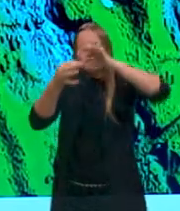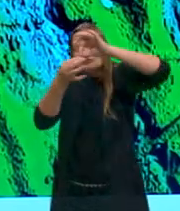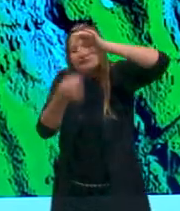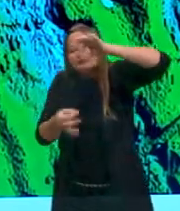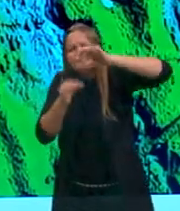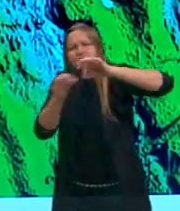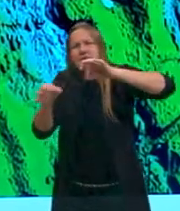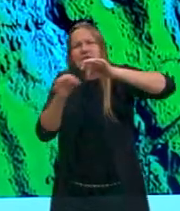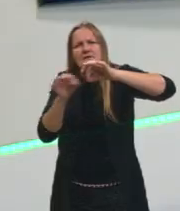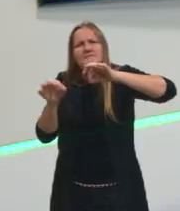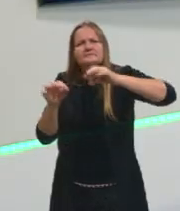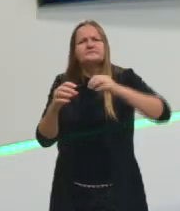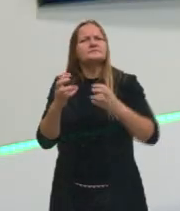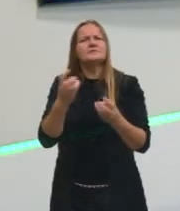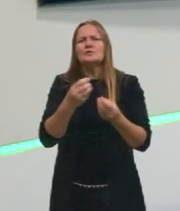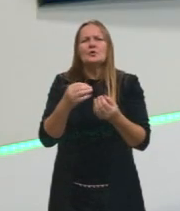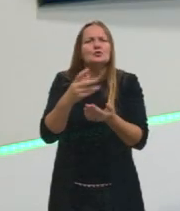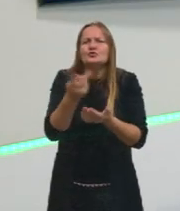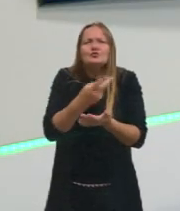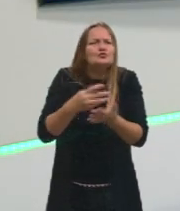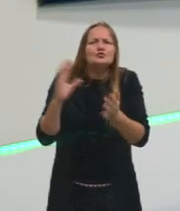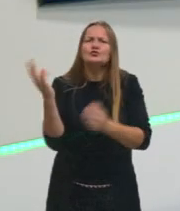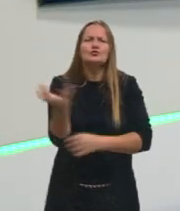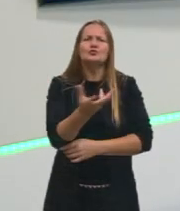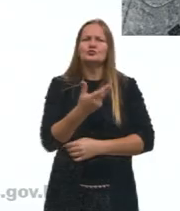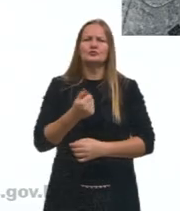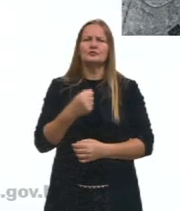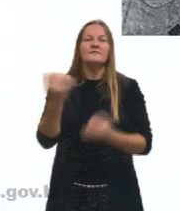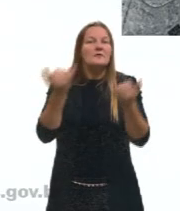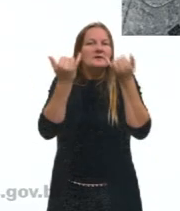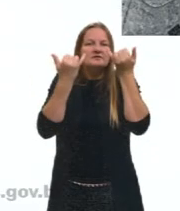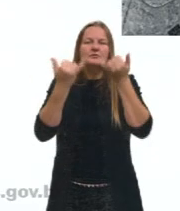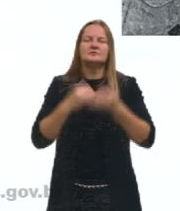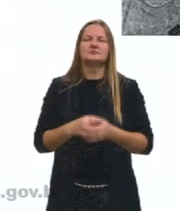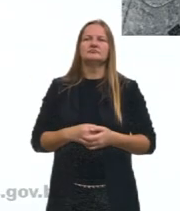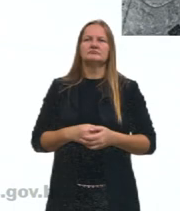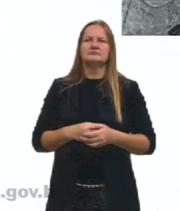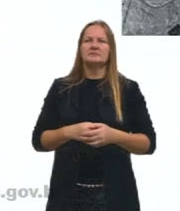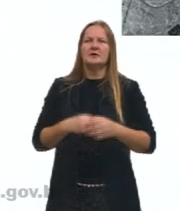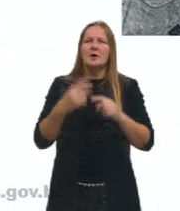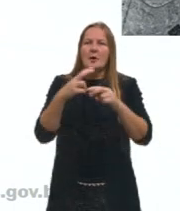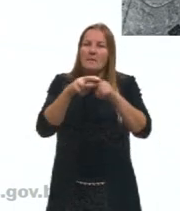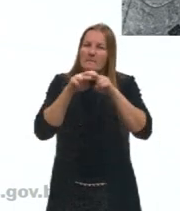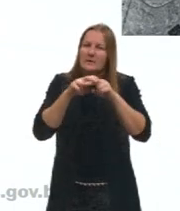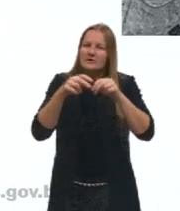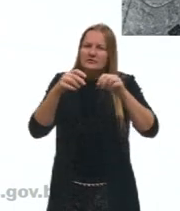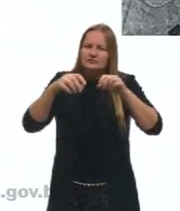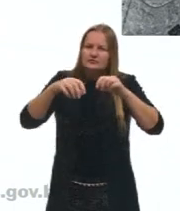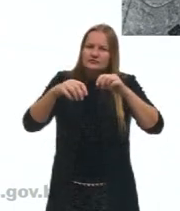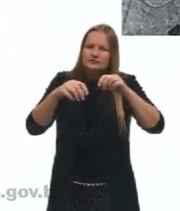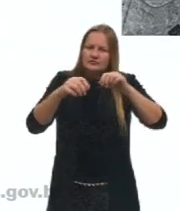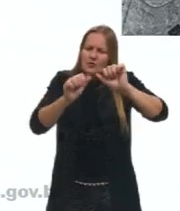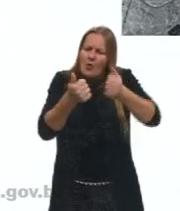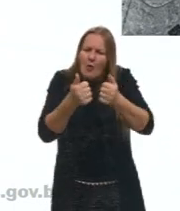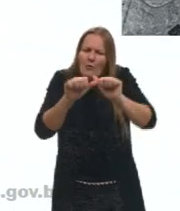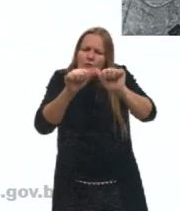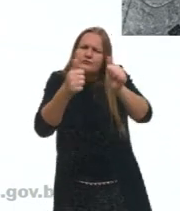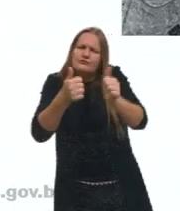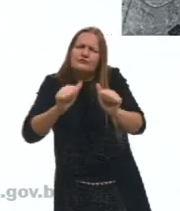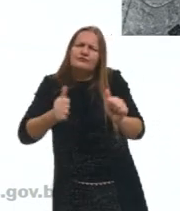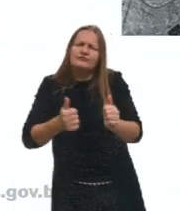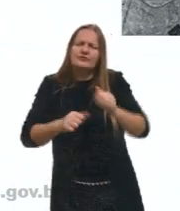né, o que está passando, né, o que está rolando aí nesses terrenos, a forma que esse terreno está sendo